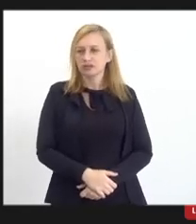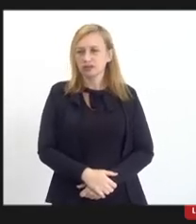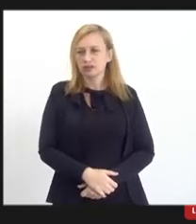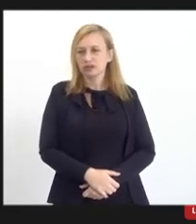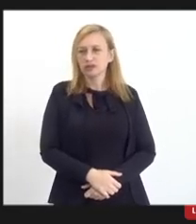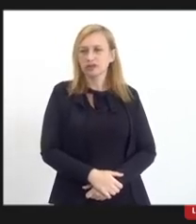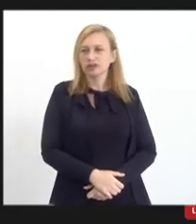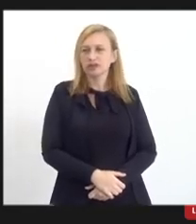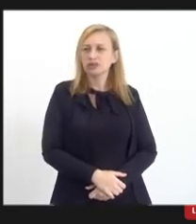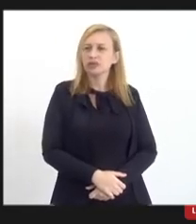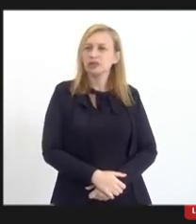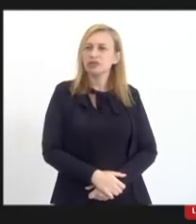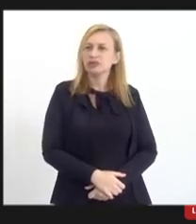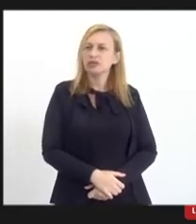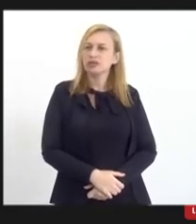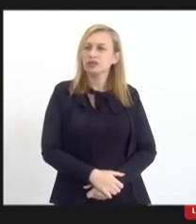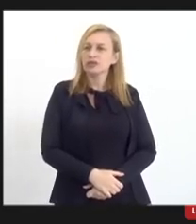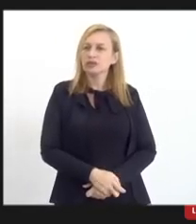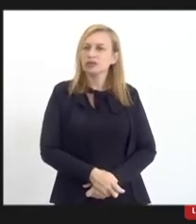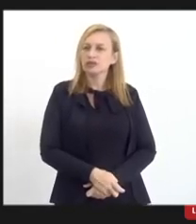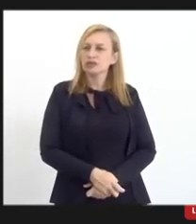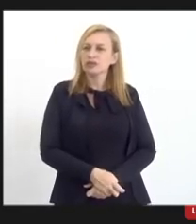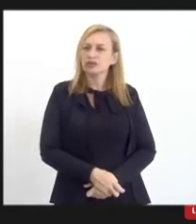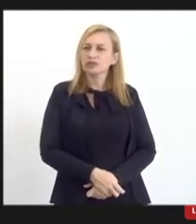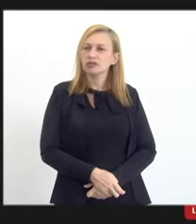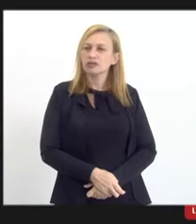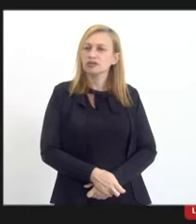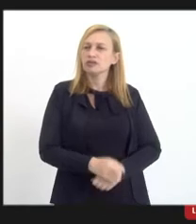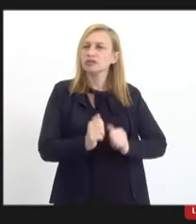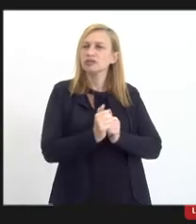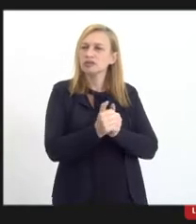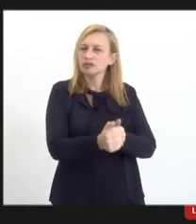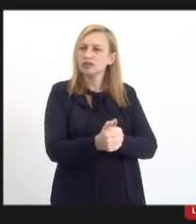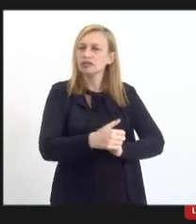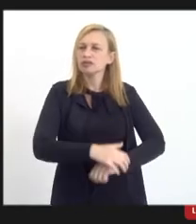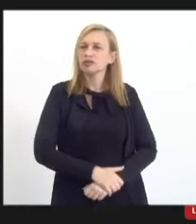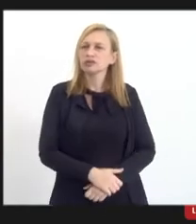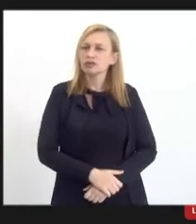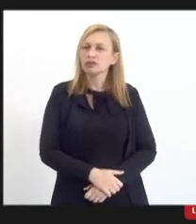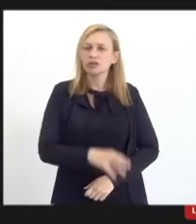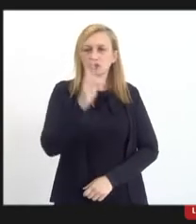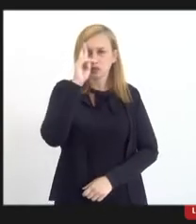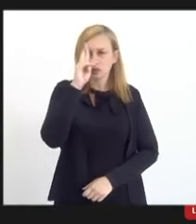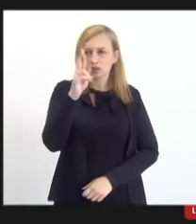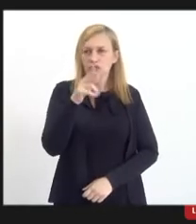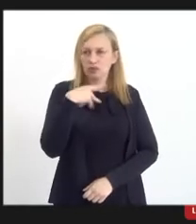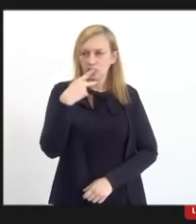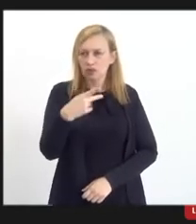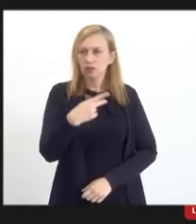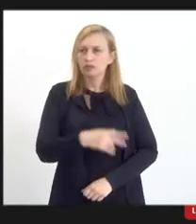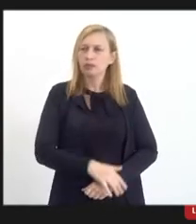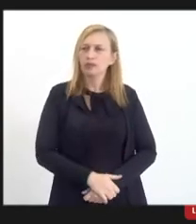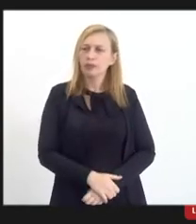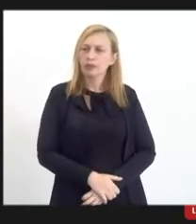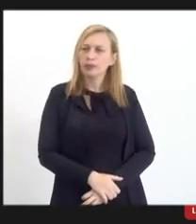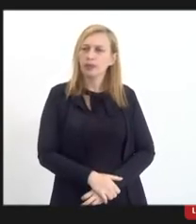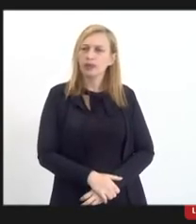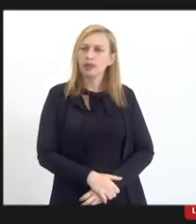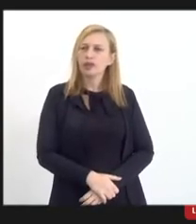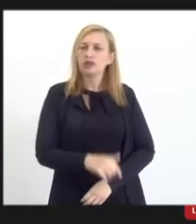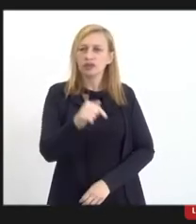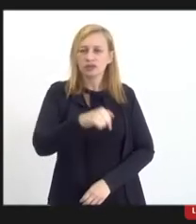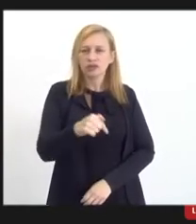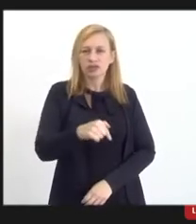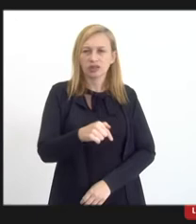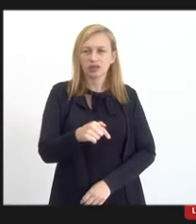E esse segmento que o senhor se referiu, que fica em